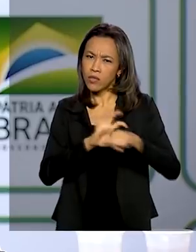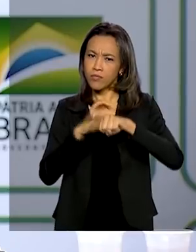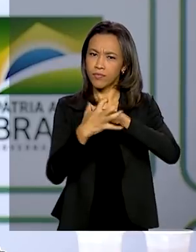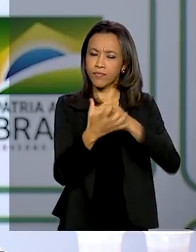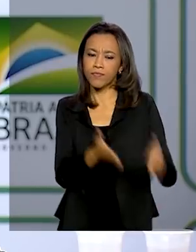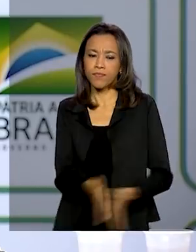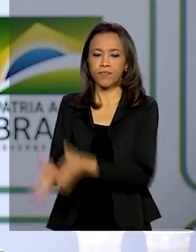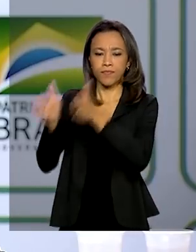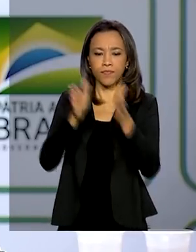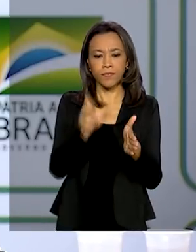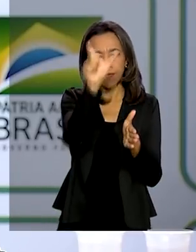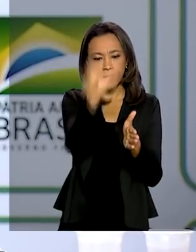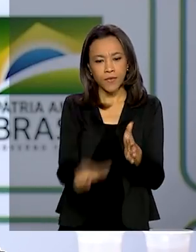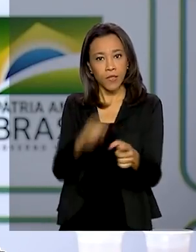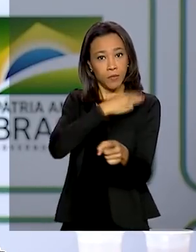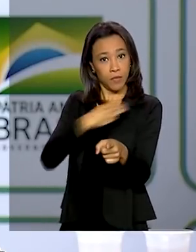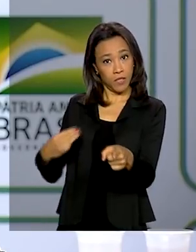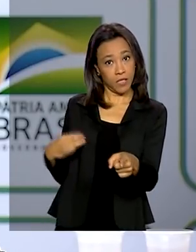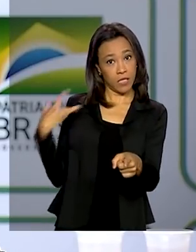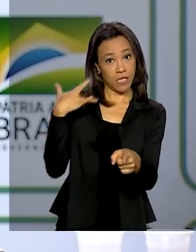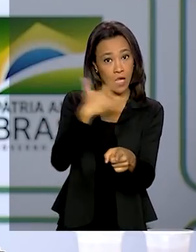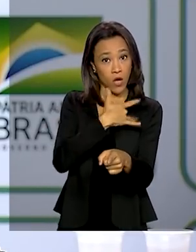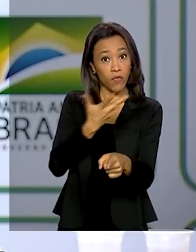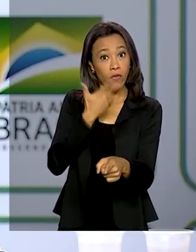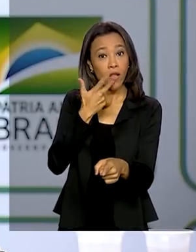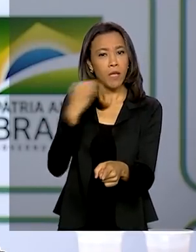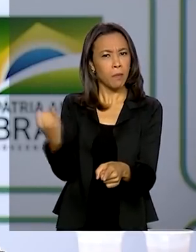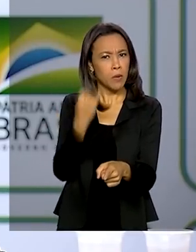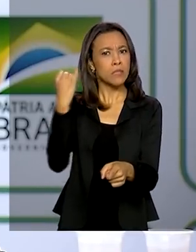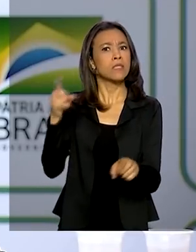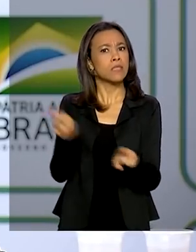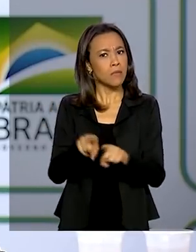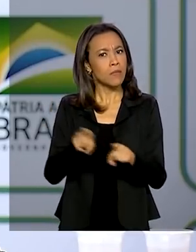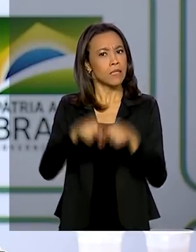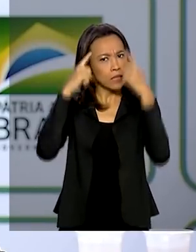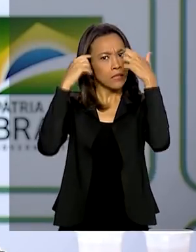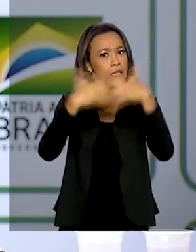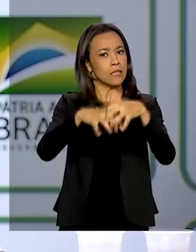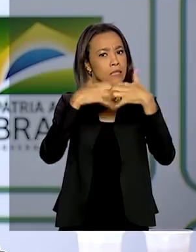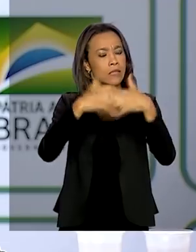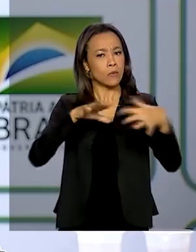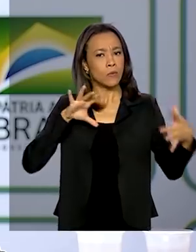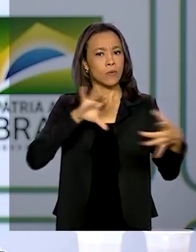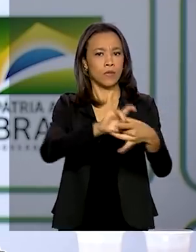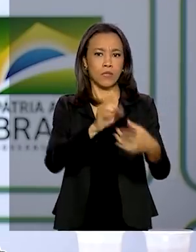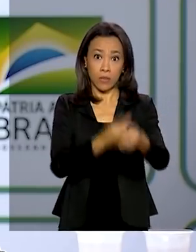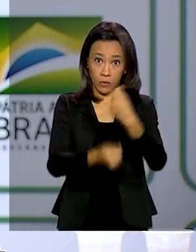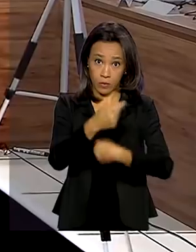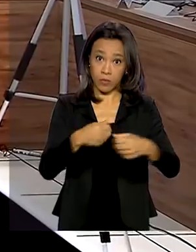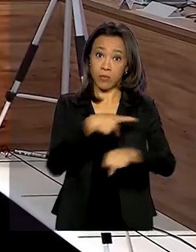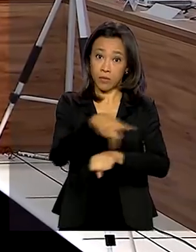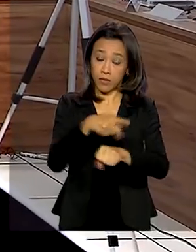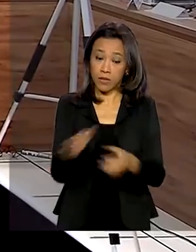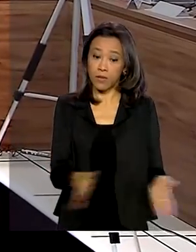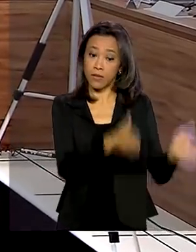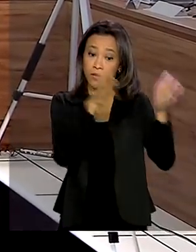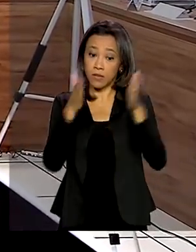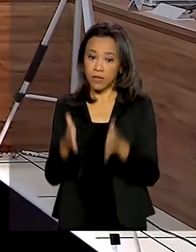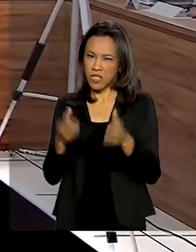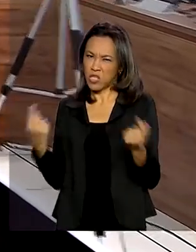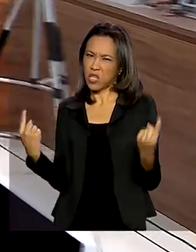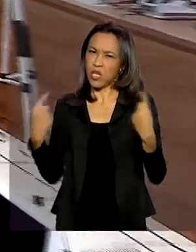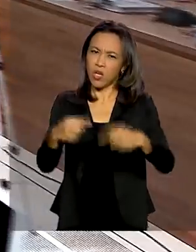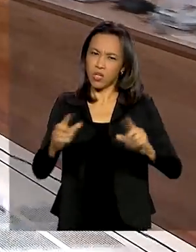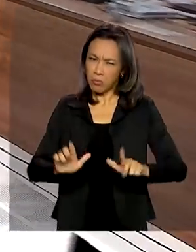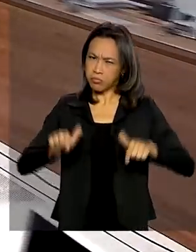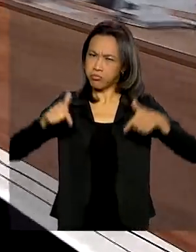Ministro da Saúde fala da importância de se pensar também na situação econômica do país. Combate à Covid